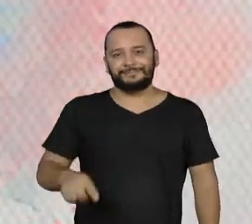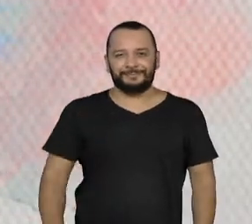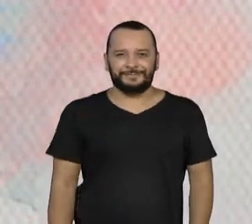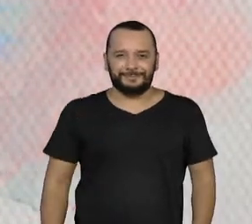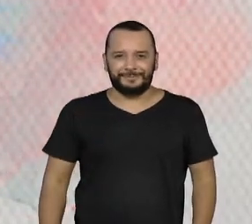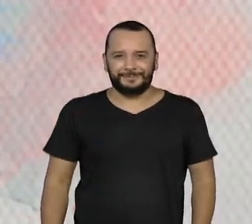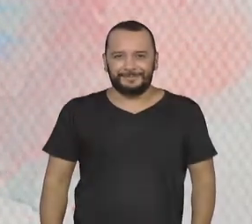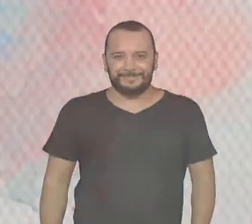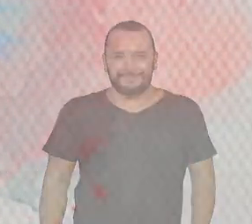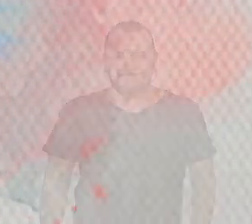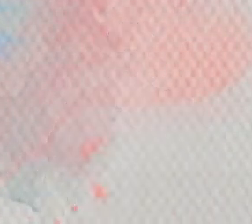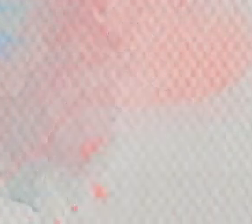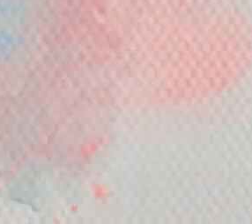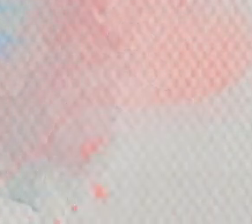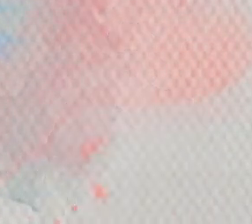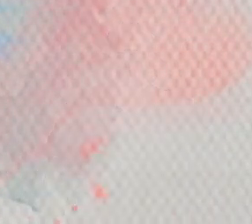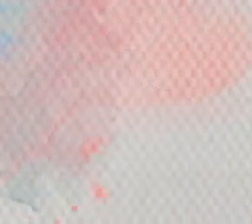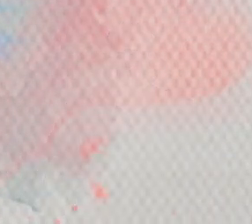Itaú Social.